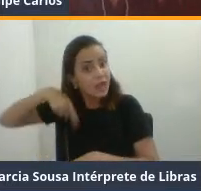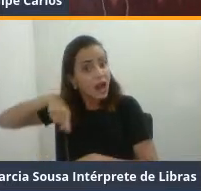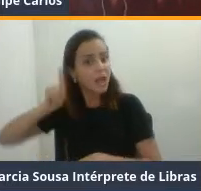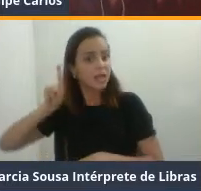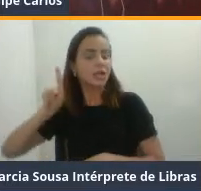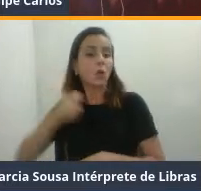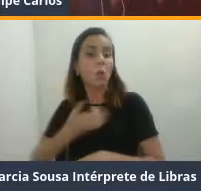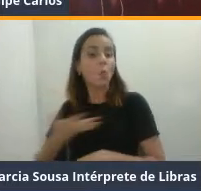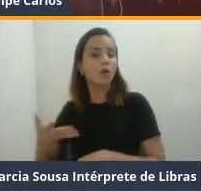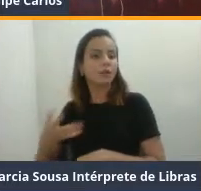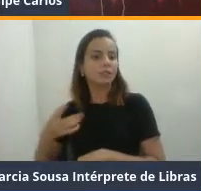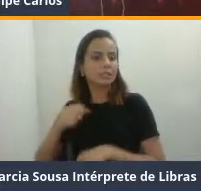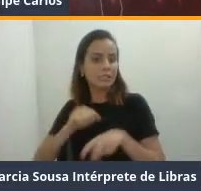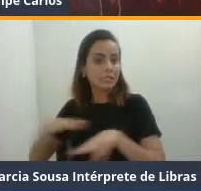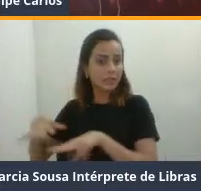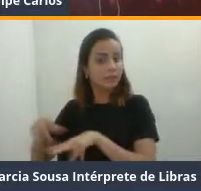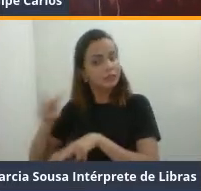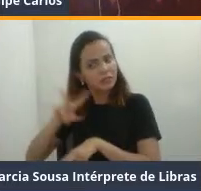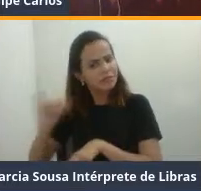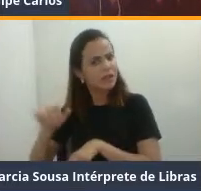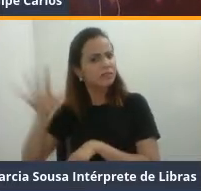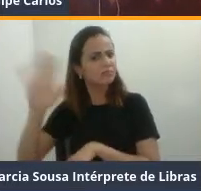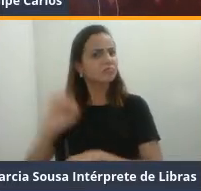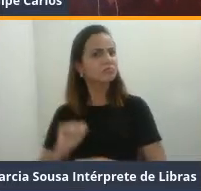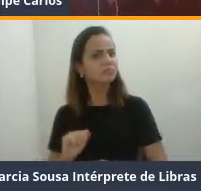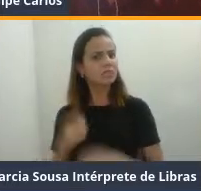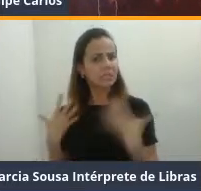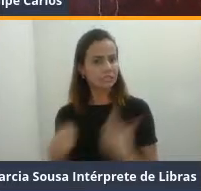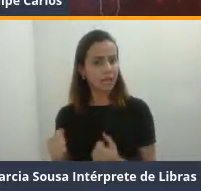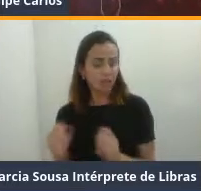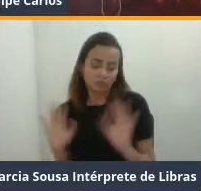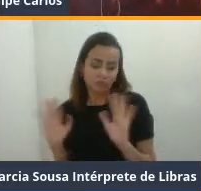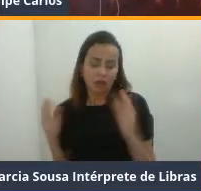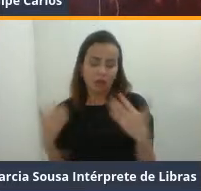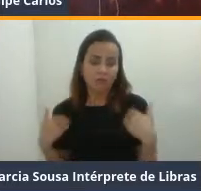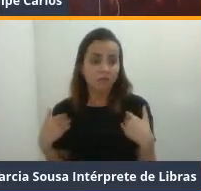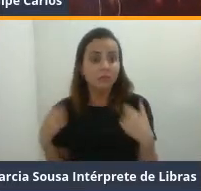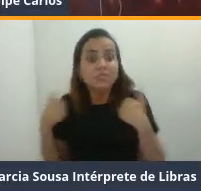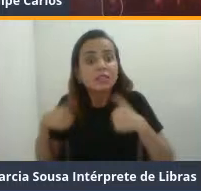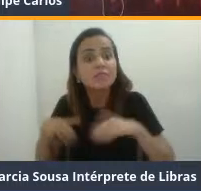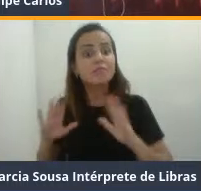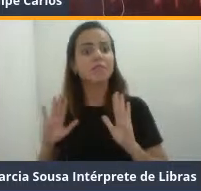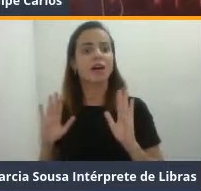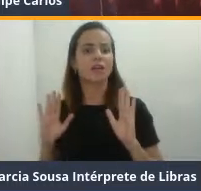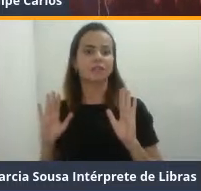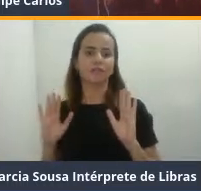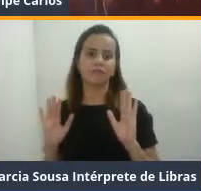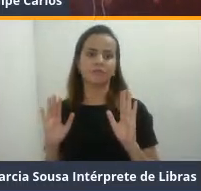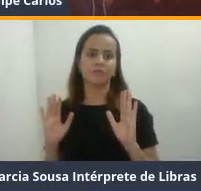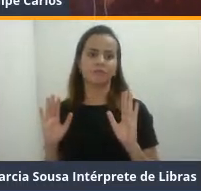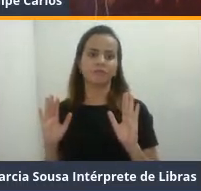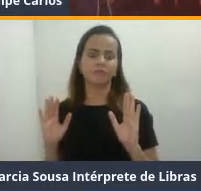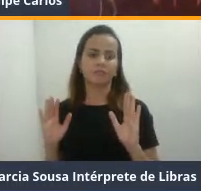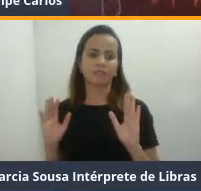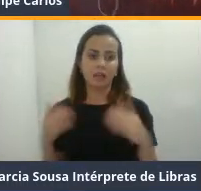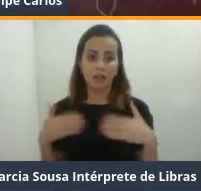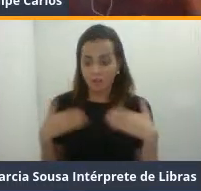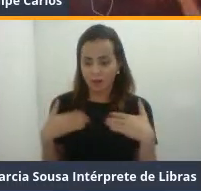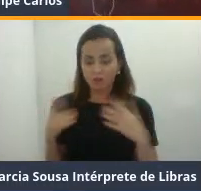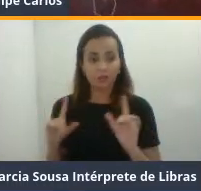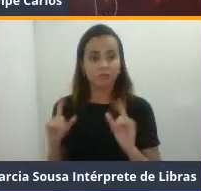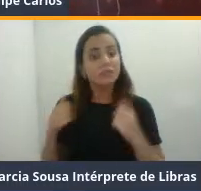semana e você vai, estando cansado, não estando, estando disposto, estando animado ou não estando, certo?